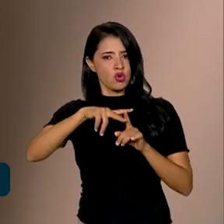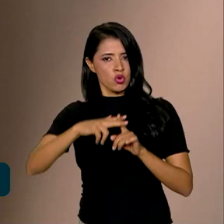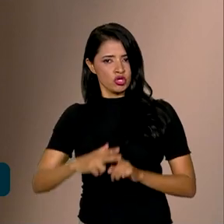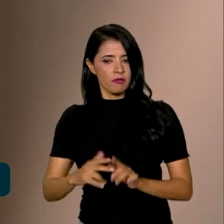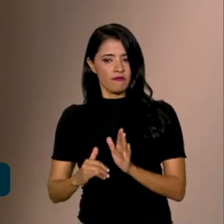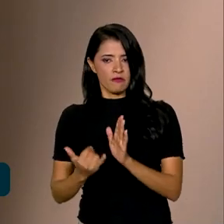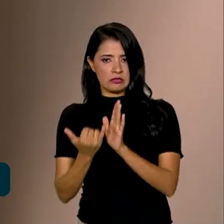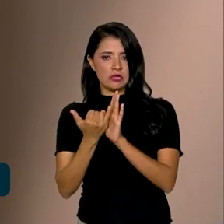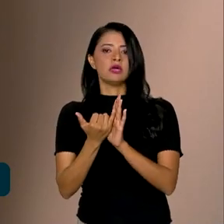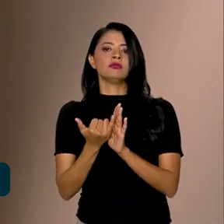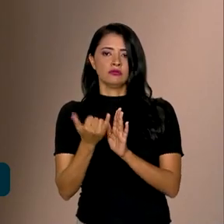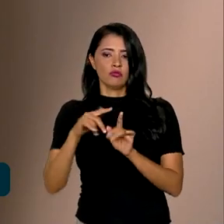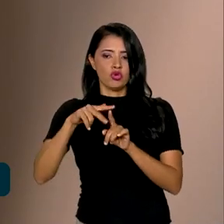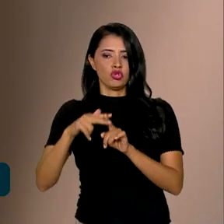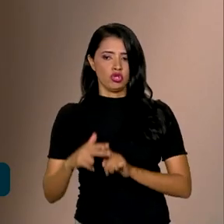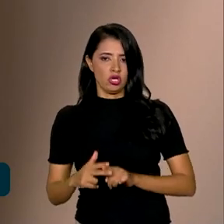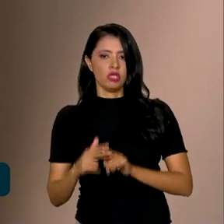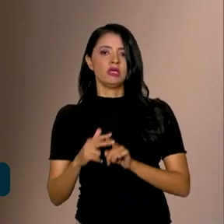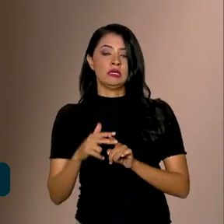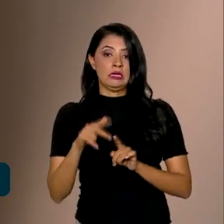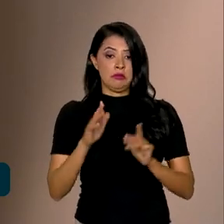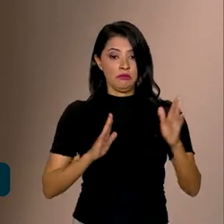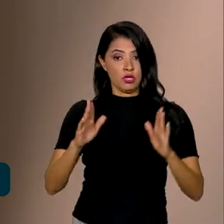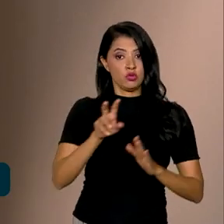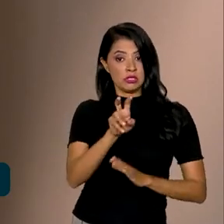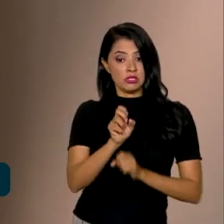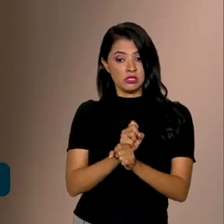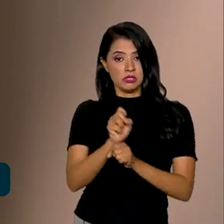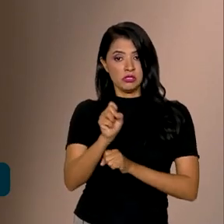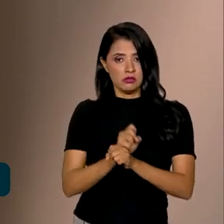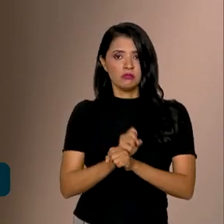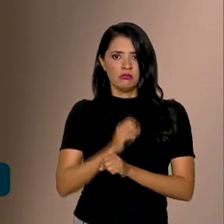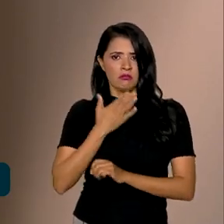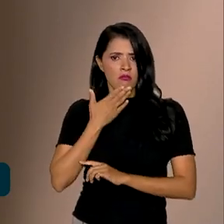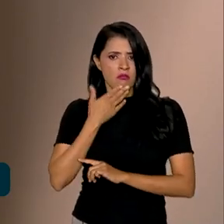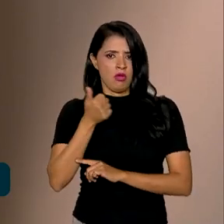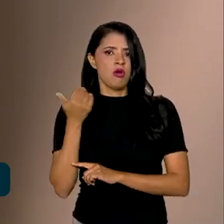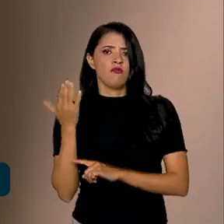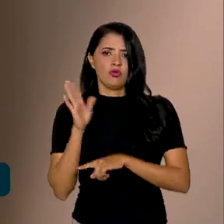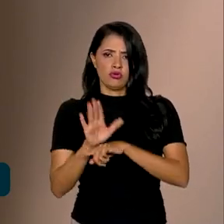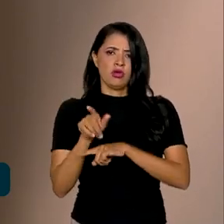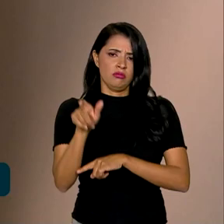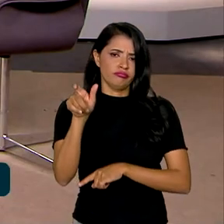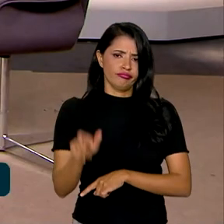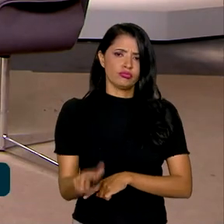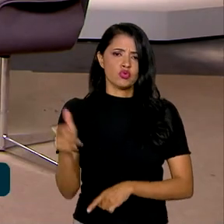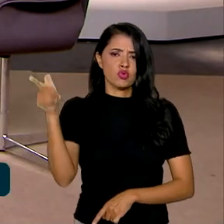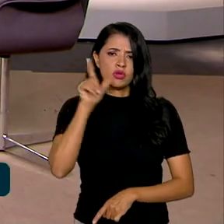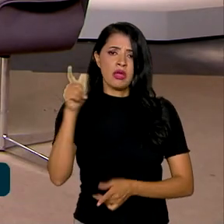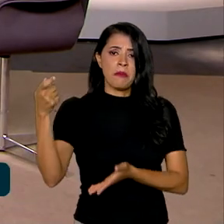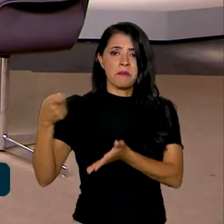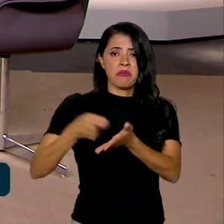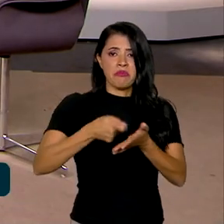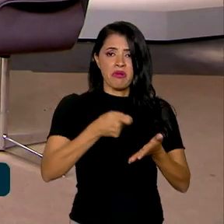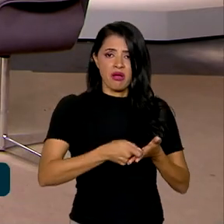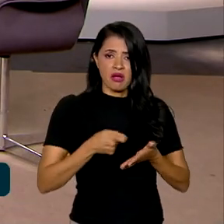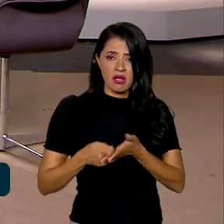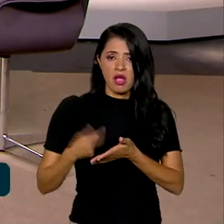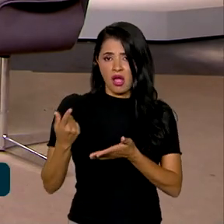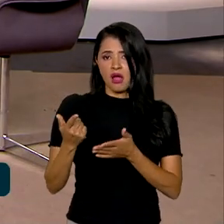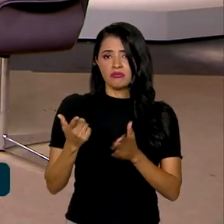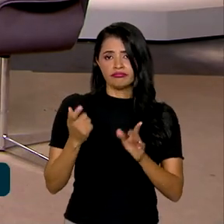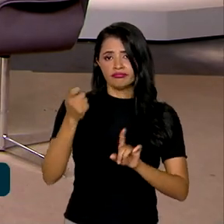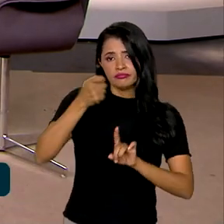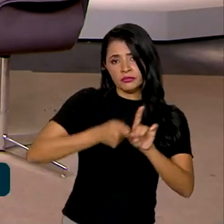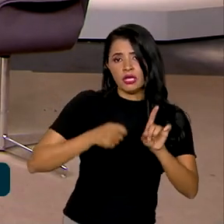inflação durante cinco anos, que vai fazer muita diferença para que ele consiga pagar, bancar uma